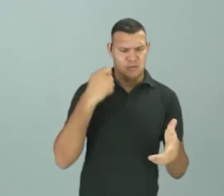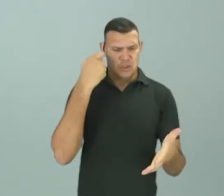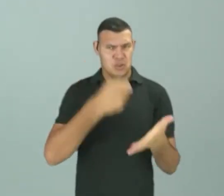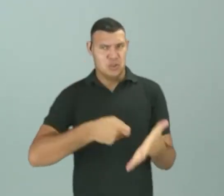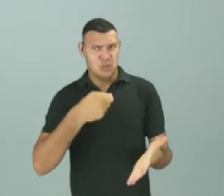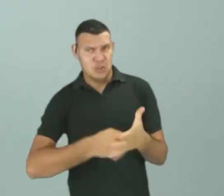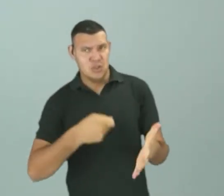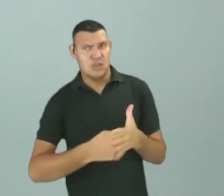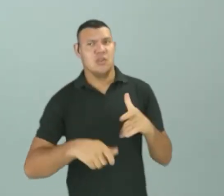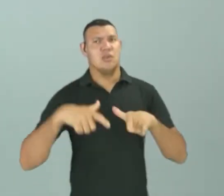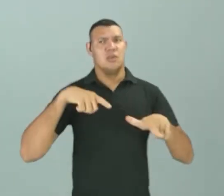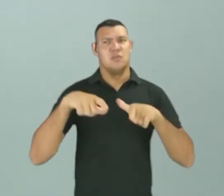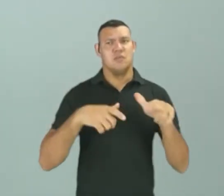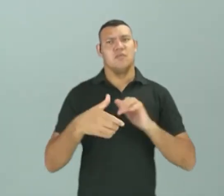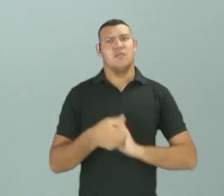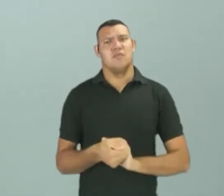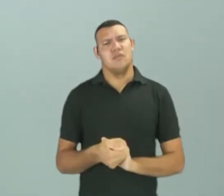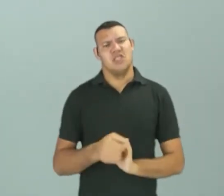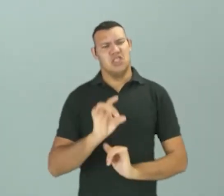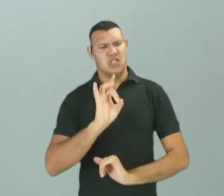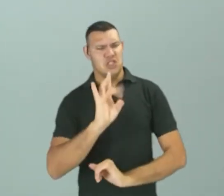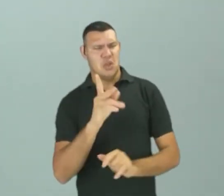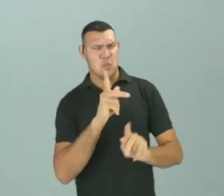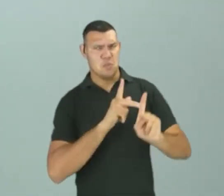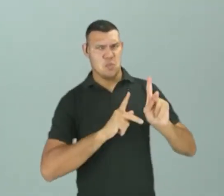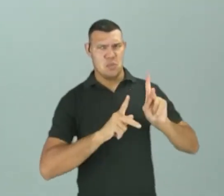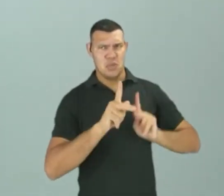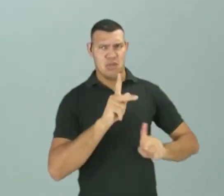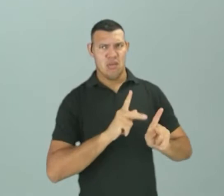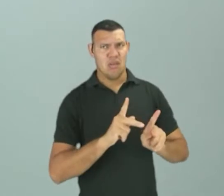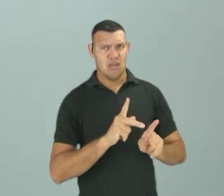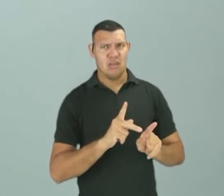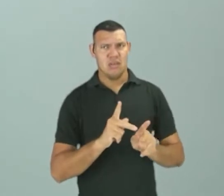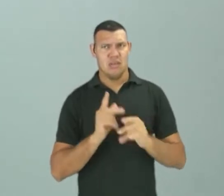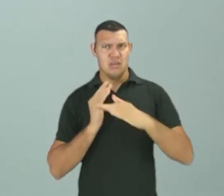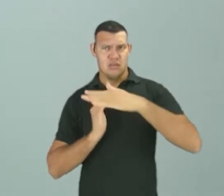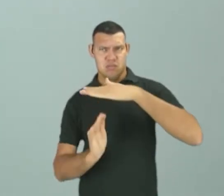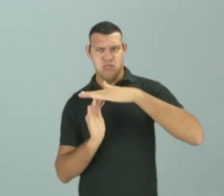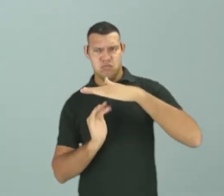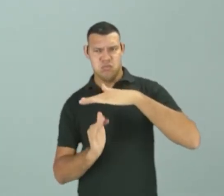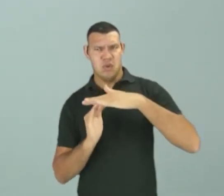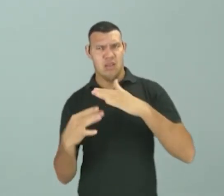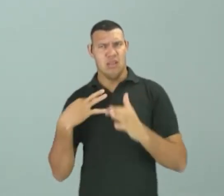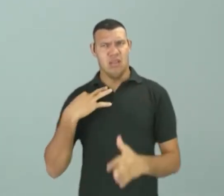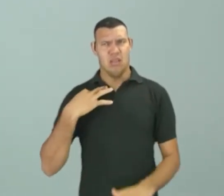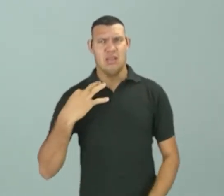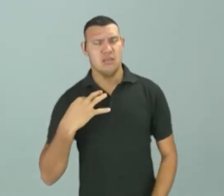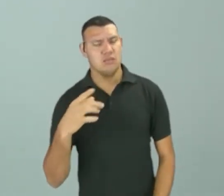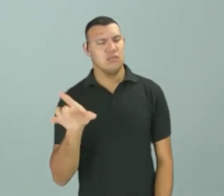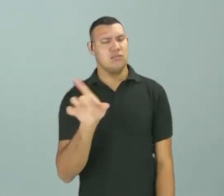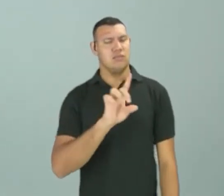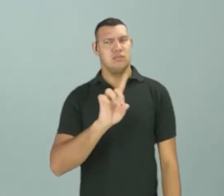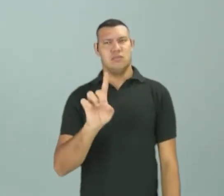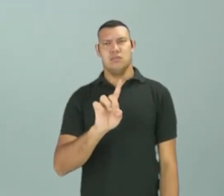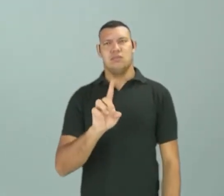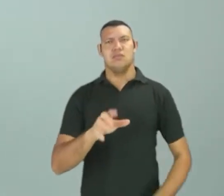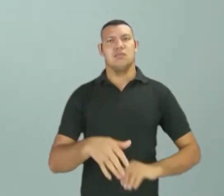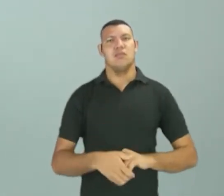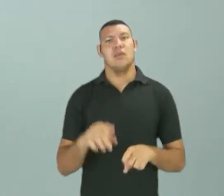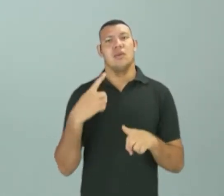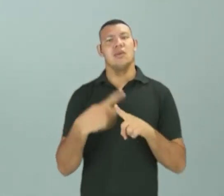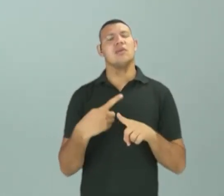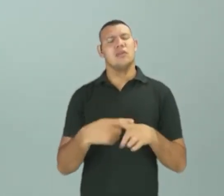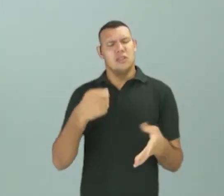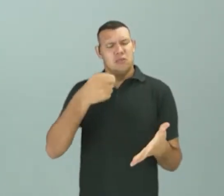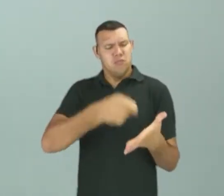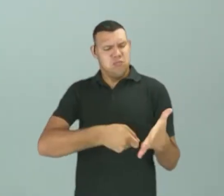não podemos dizer que foram povos de migração voluntária, mas sim voluntária. Exatamente por isso, por conta que eles